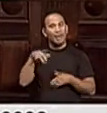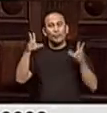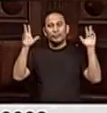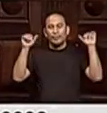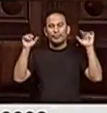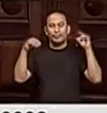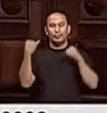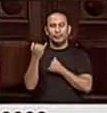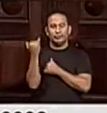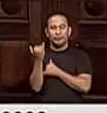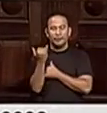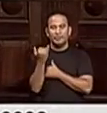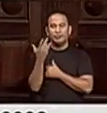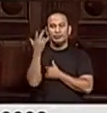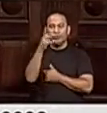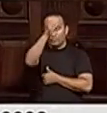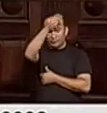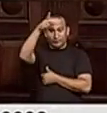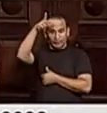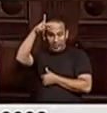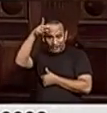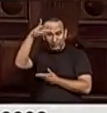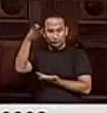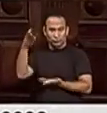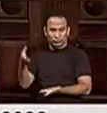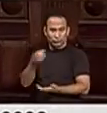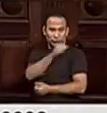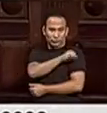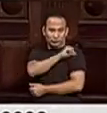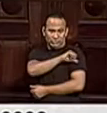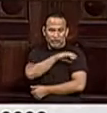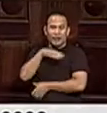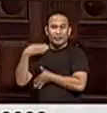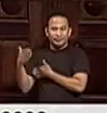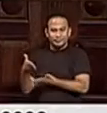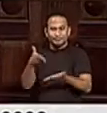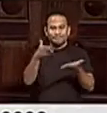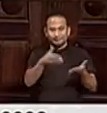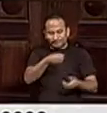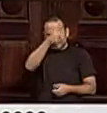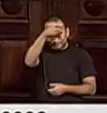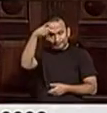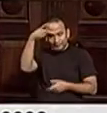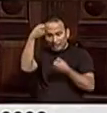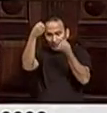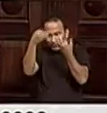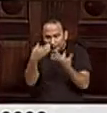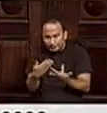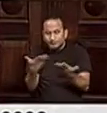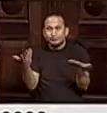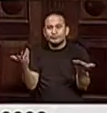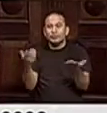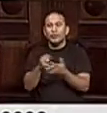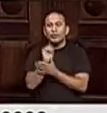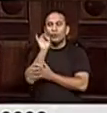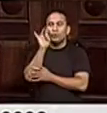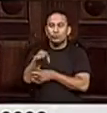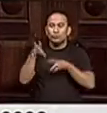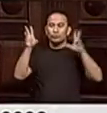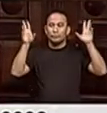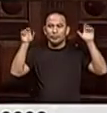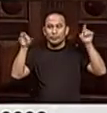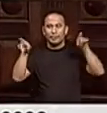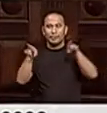e acho que o prefeito do Rio de Janeiro deve vir a público para dar esses esclarecimentos à nossa população. E o último tema, ainda